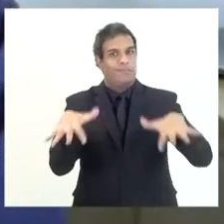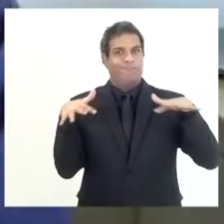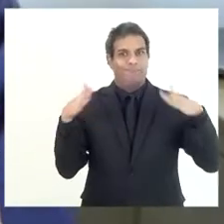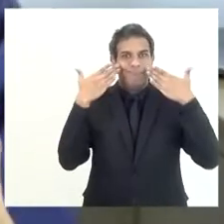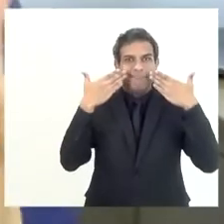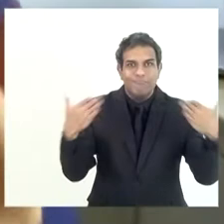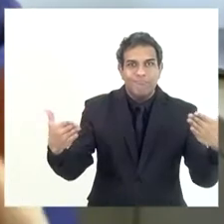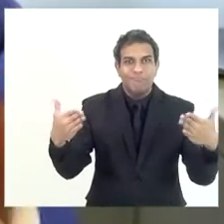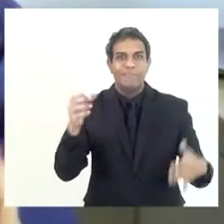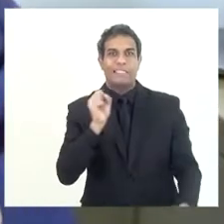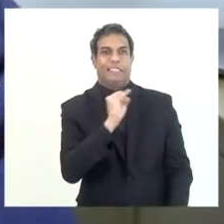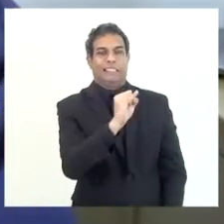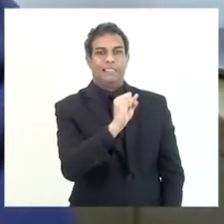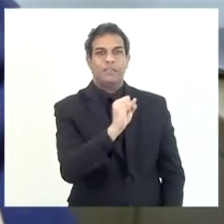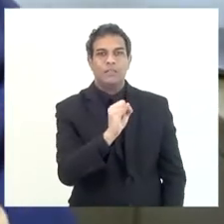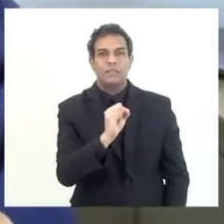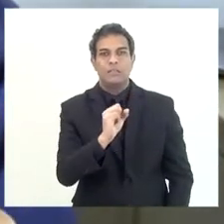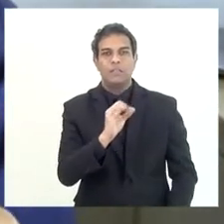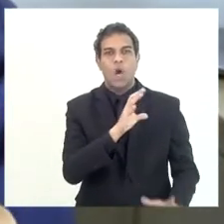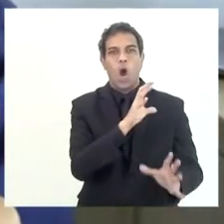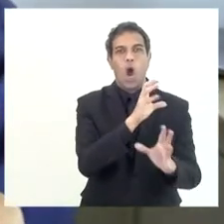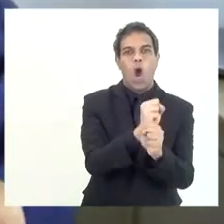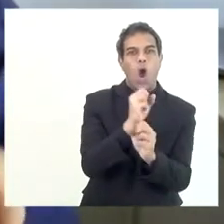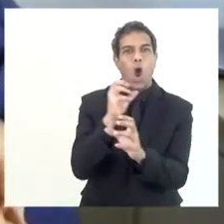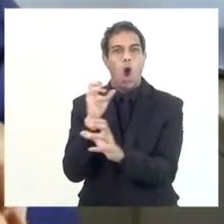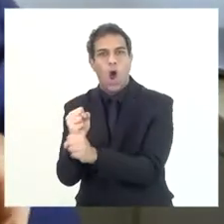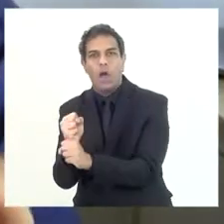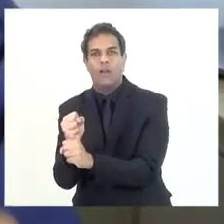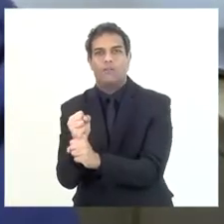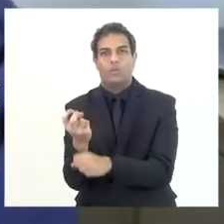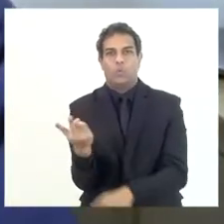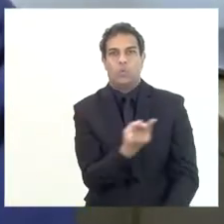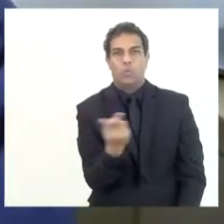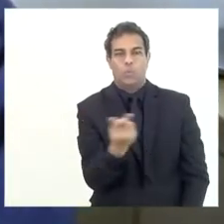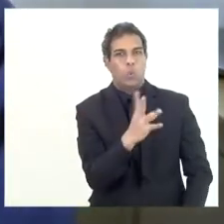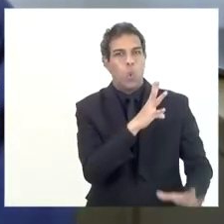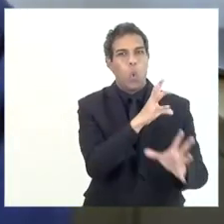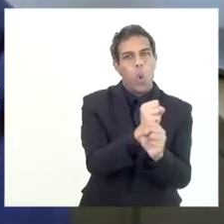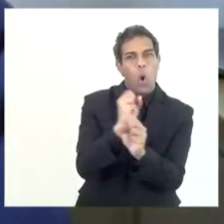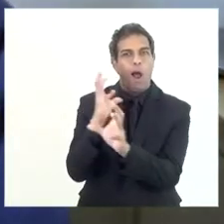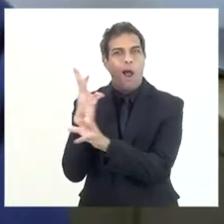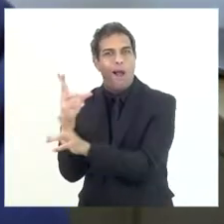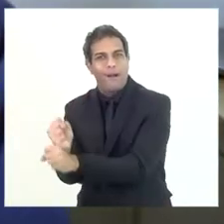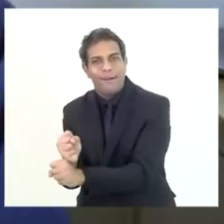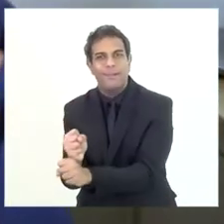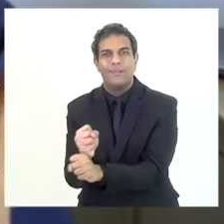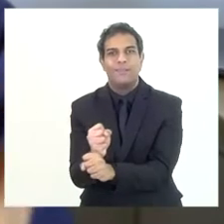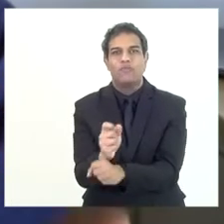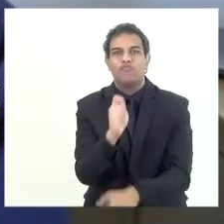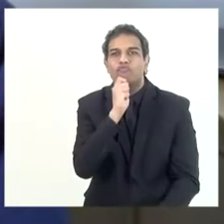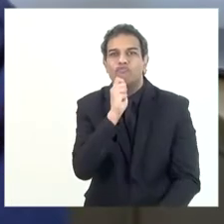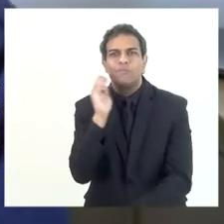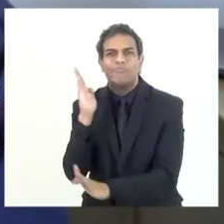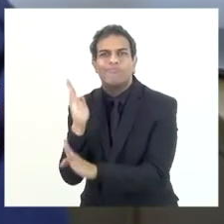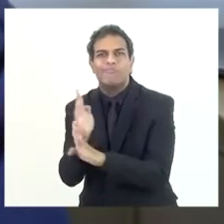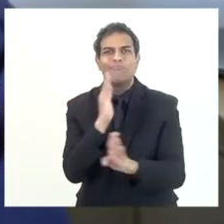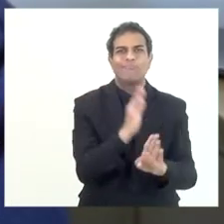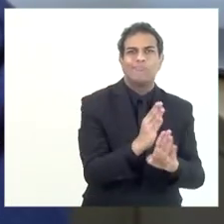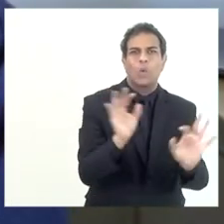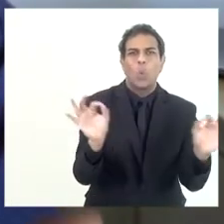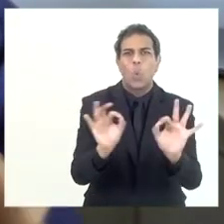se você juntar os dois, se você juntar os dois, você não tem a visão